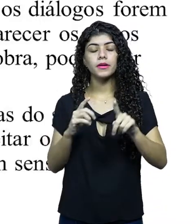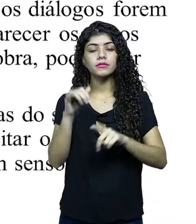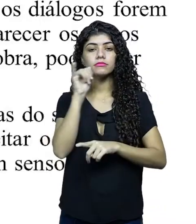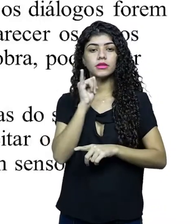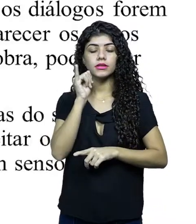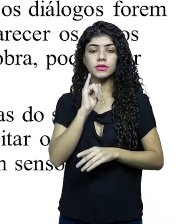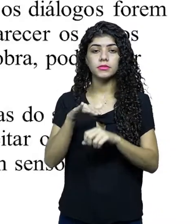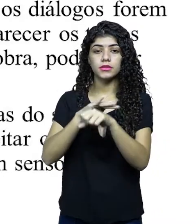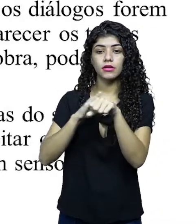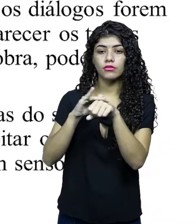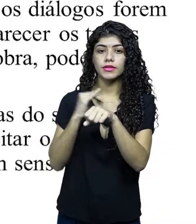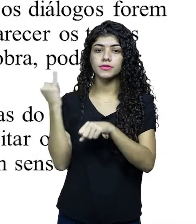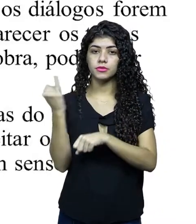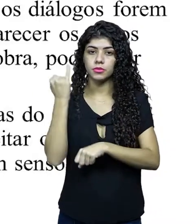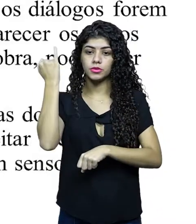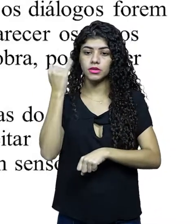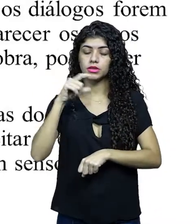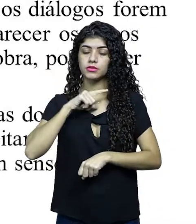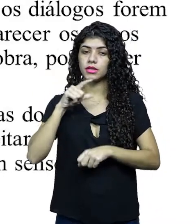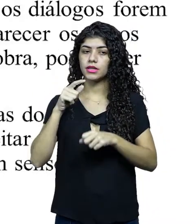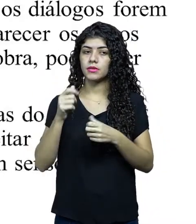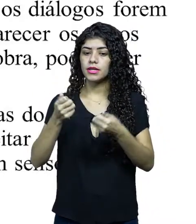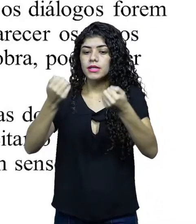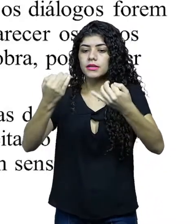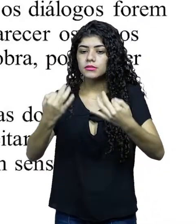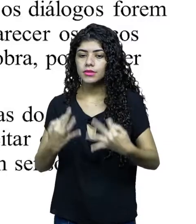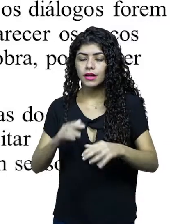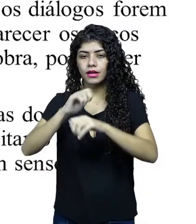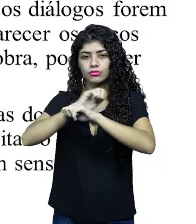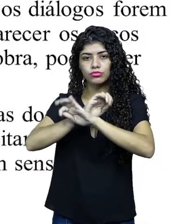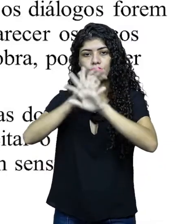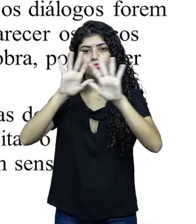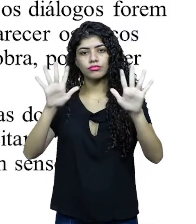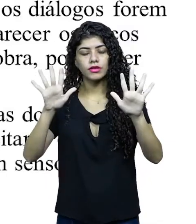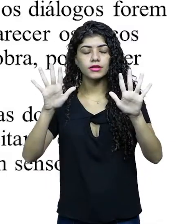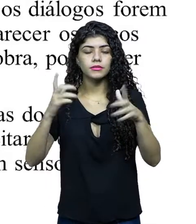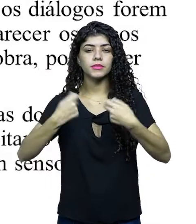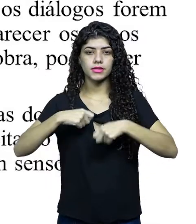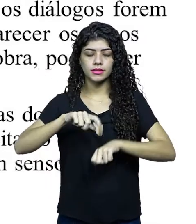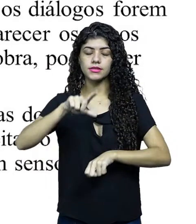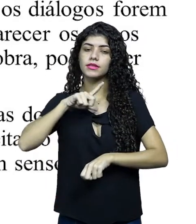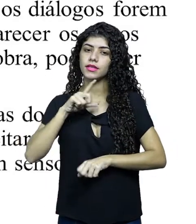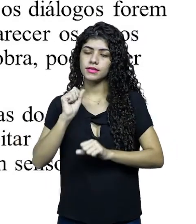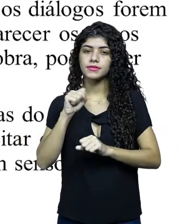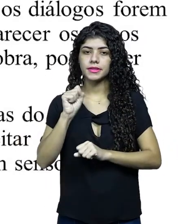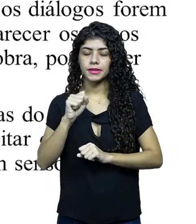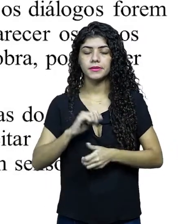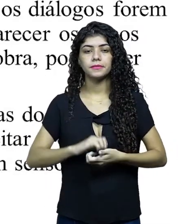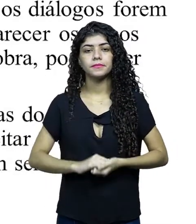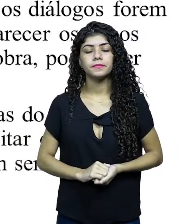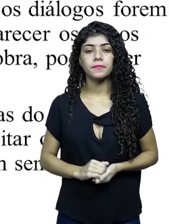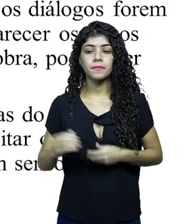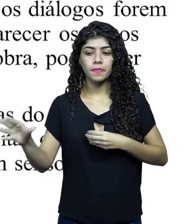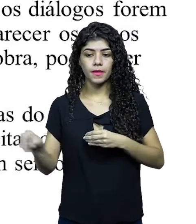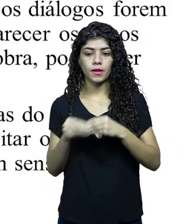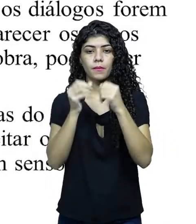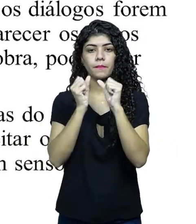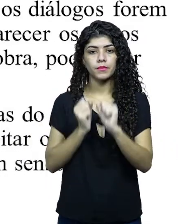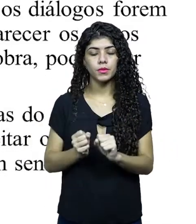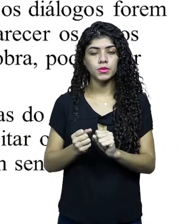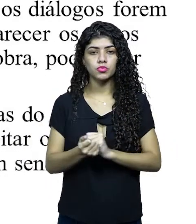Mas, por exemplo, se os diálogos forem importantes para esclarecer os traços típicos do gênero da obra, eles podem ser incluídos.